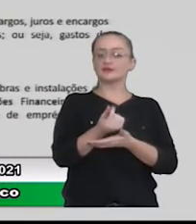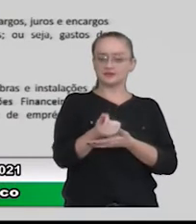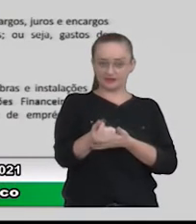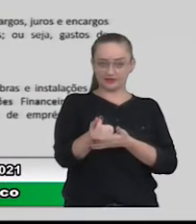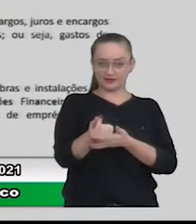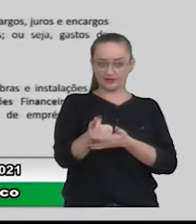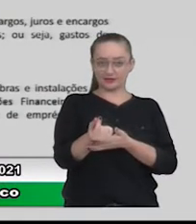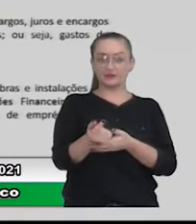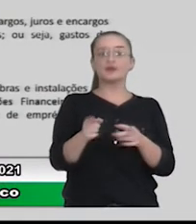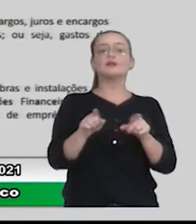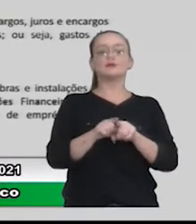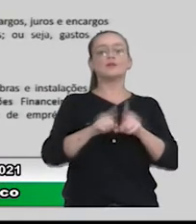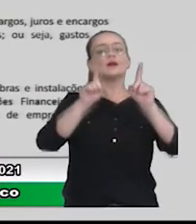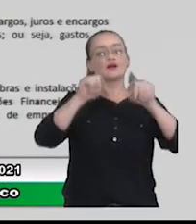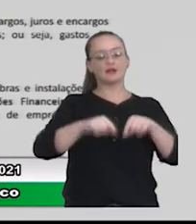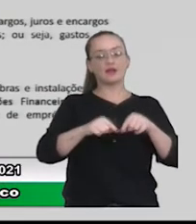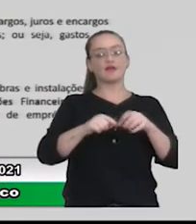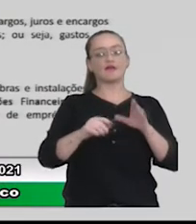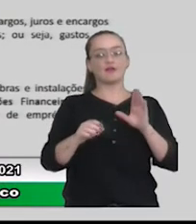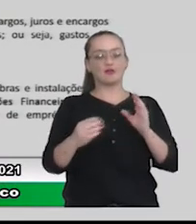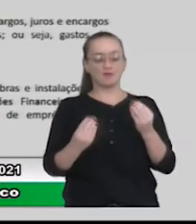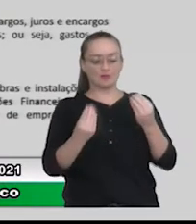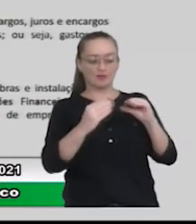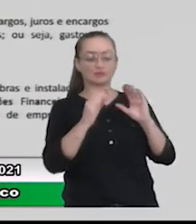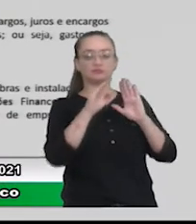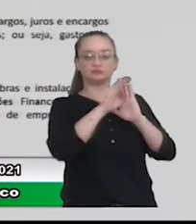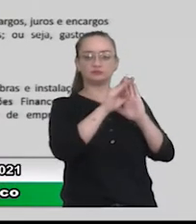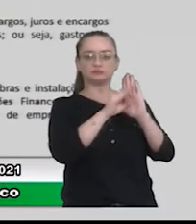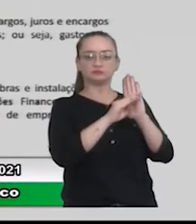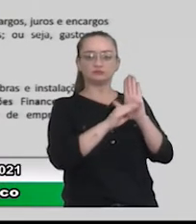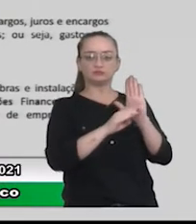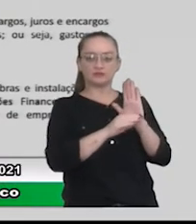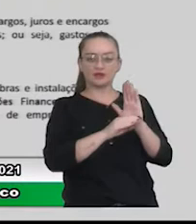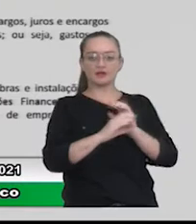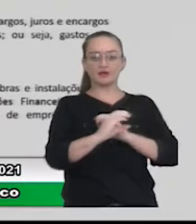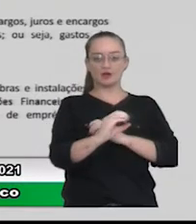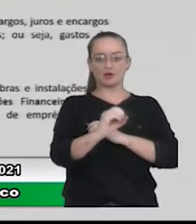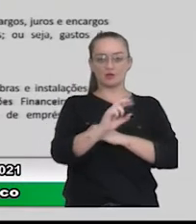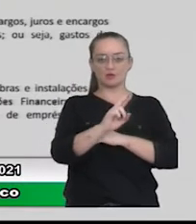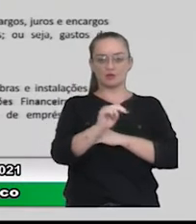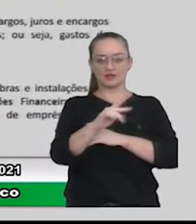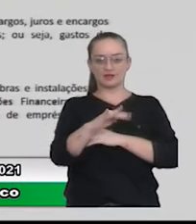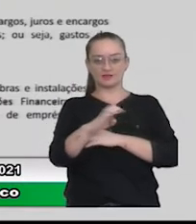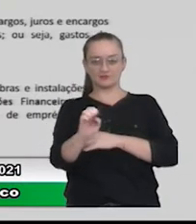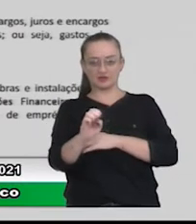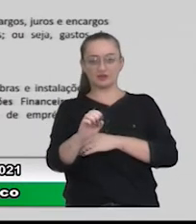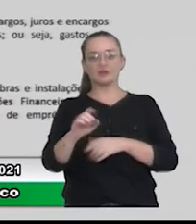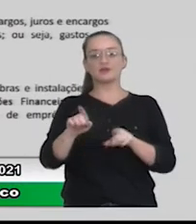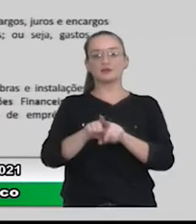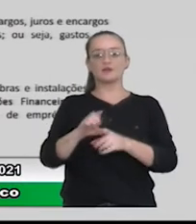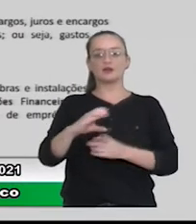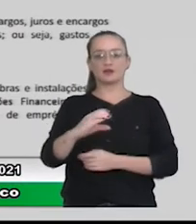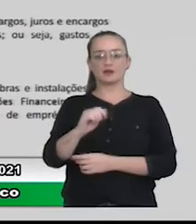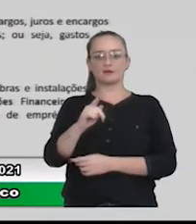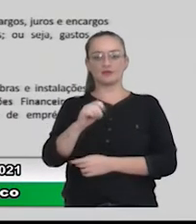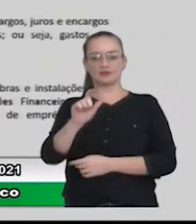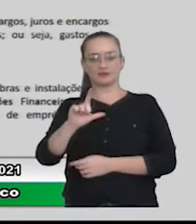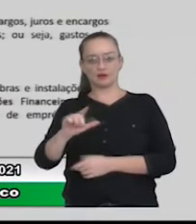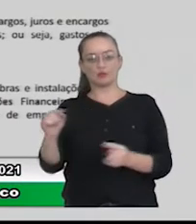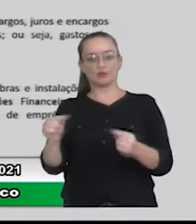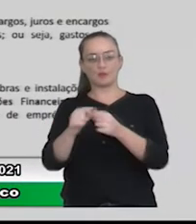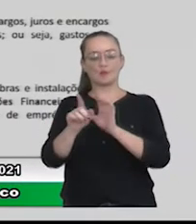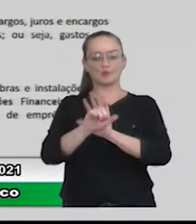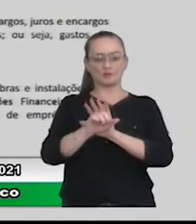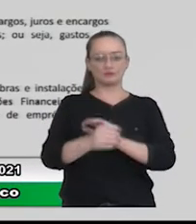despesas também são classificadas por categorias, corrente e de capital, de acordo com a lei 4.320. Então, despesa